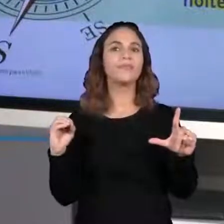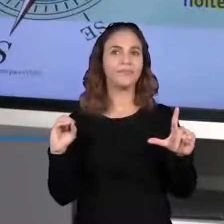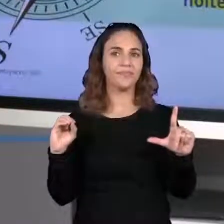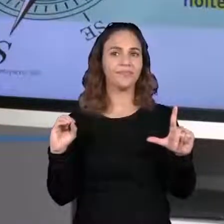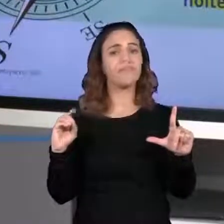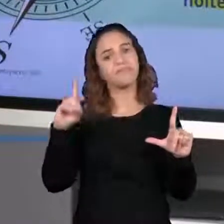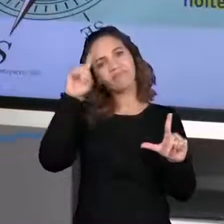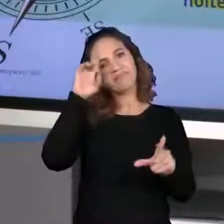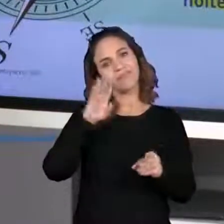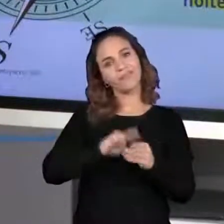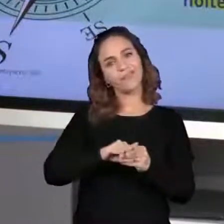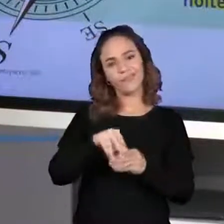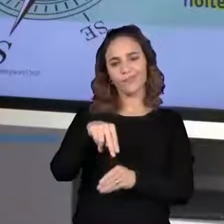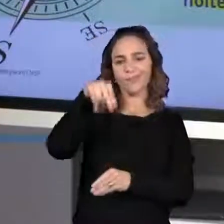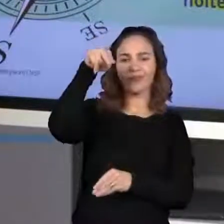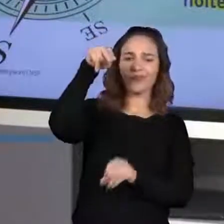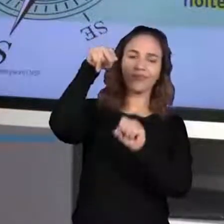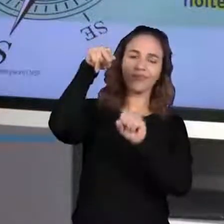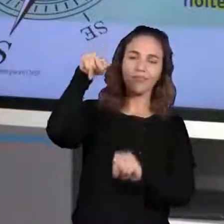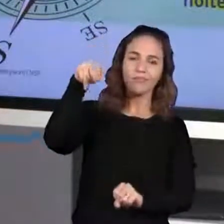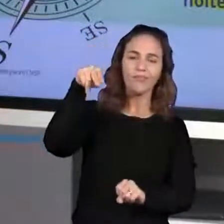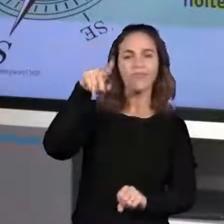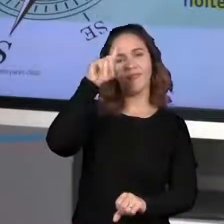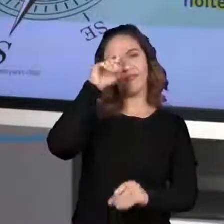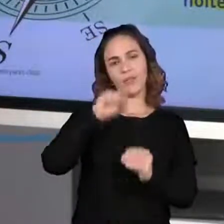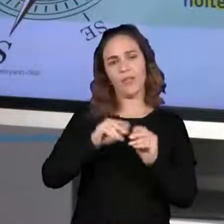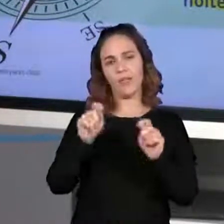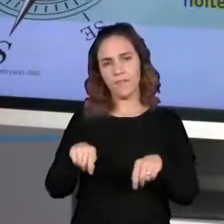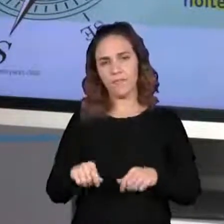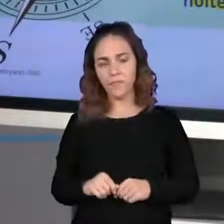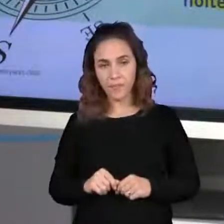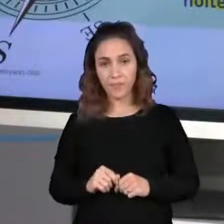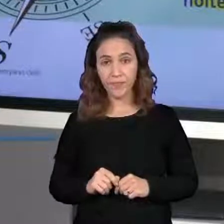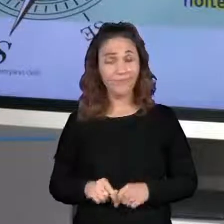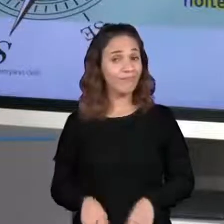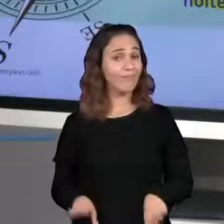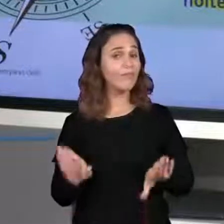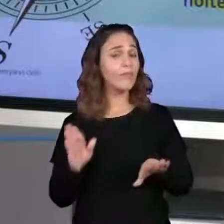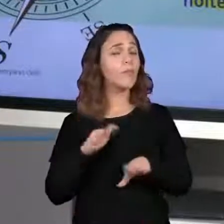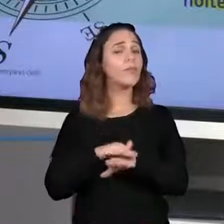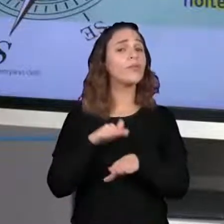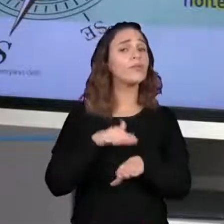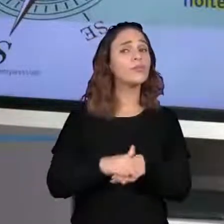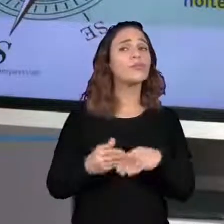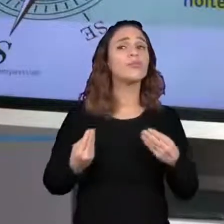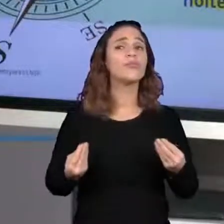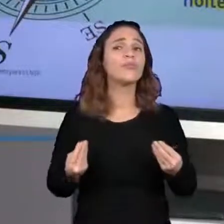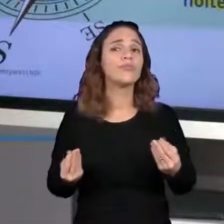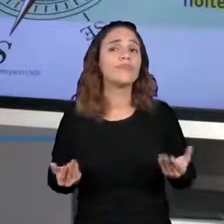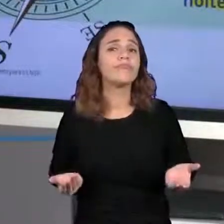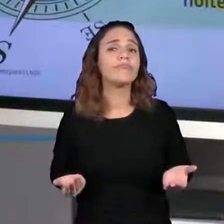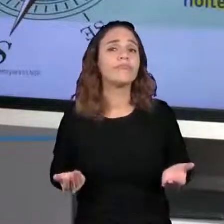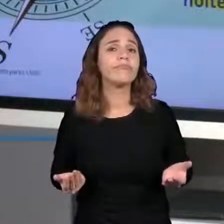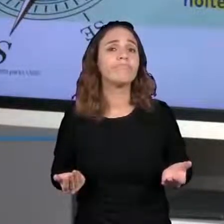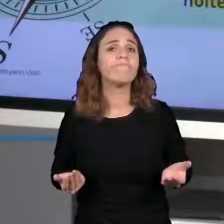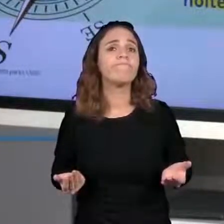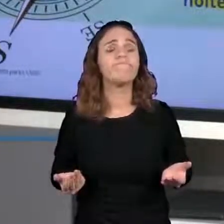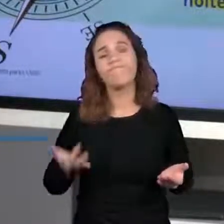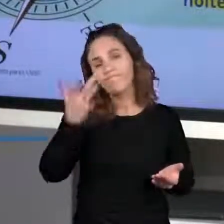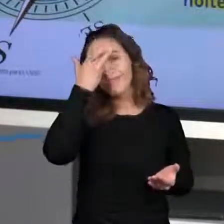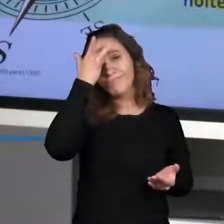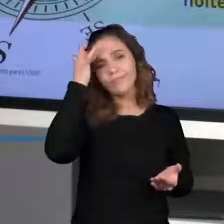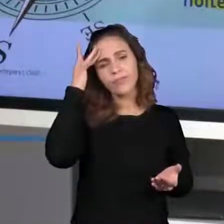identificar o norte e o sul a partir dessa movimentação. Mas, e a noite? Como os viajantes faziam